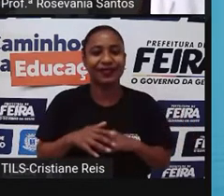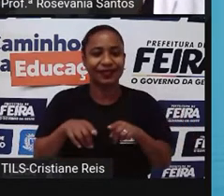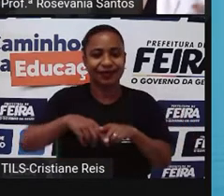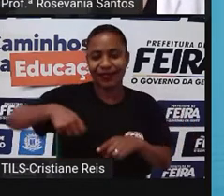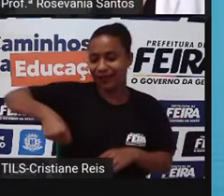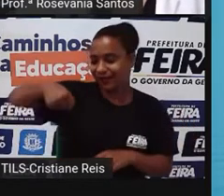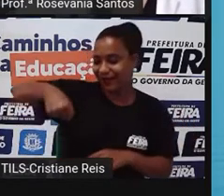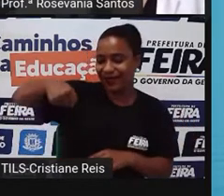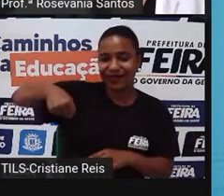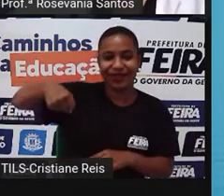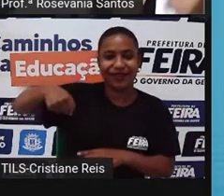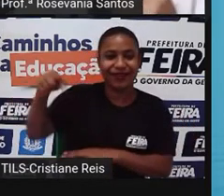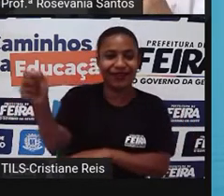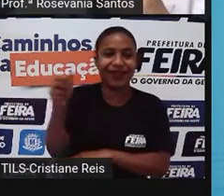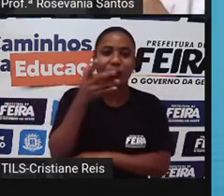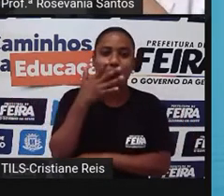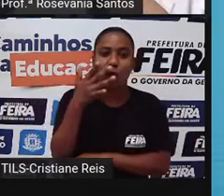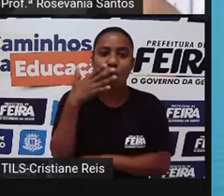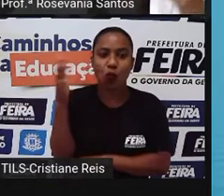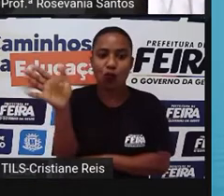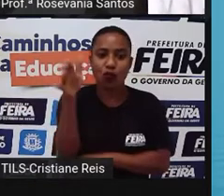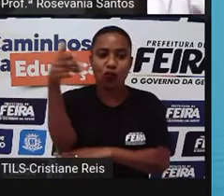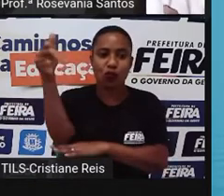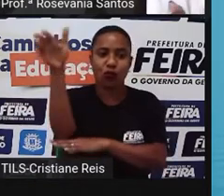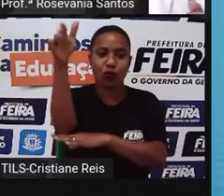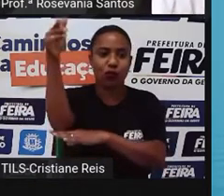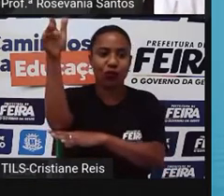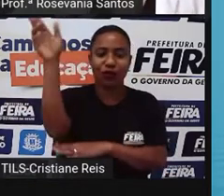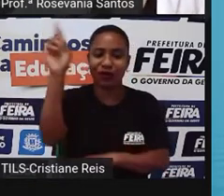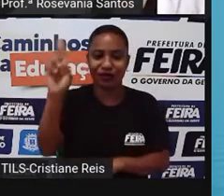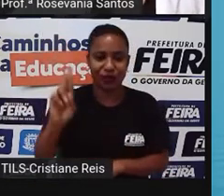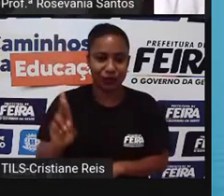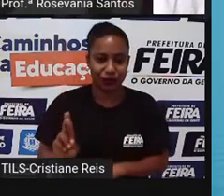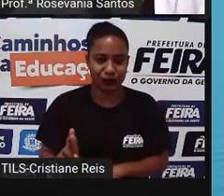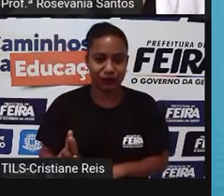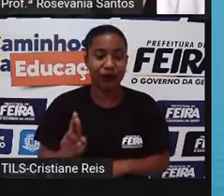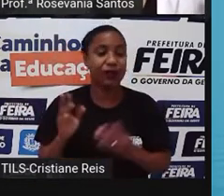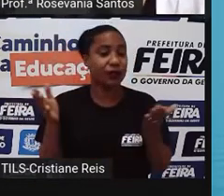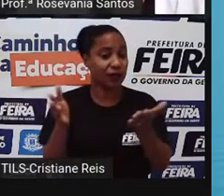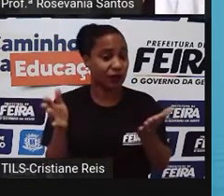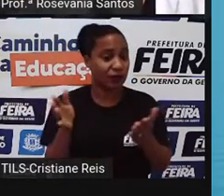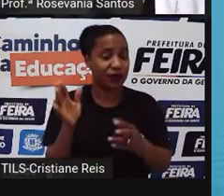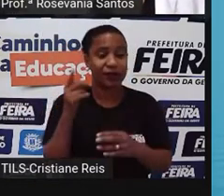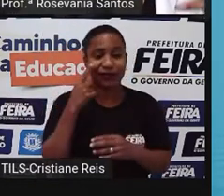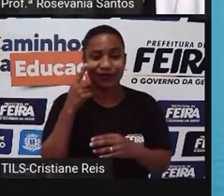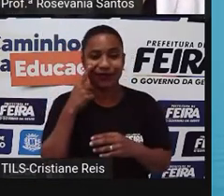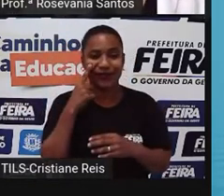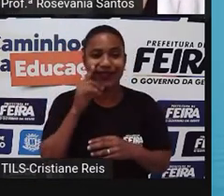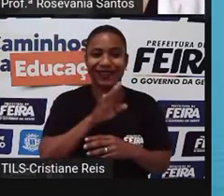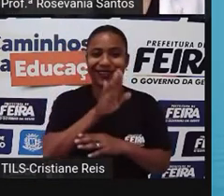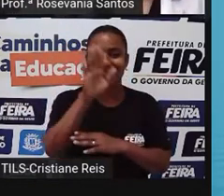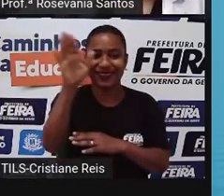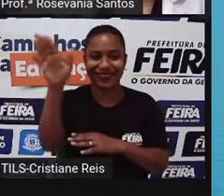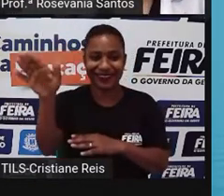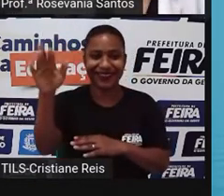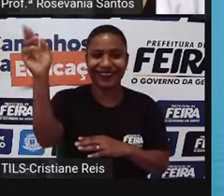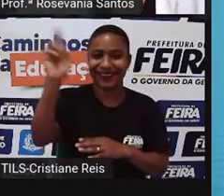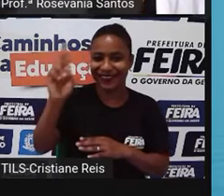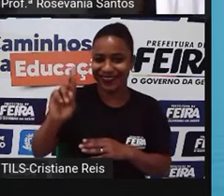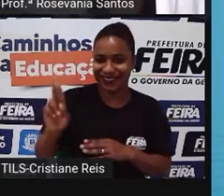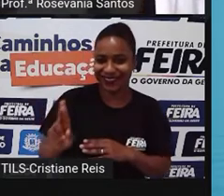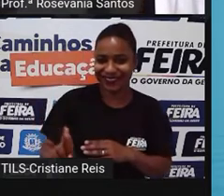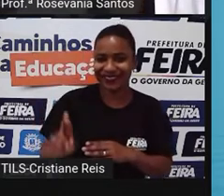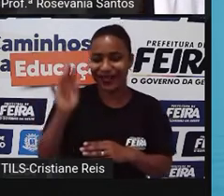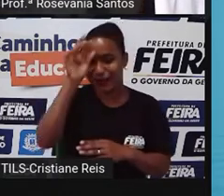Rússia. Então, essa viagem que nós vamos fazer e eu convido você. Pretendo fazer essa viagem da forma mais leve possível,